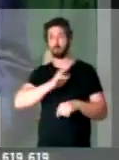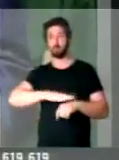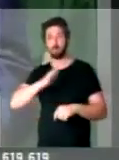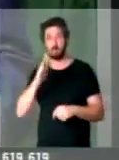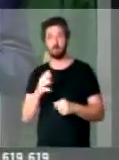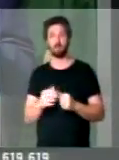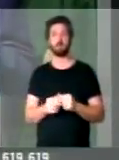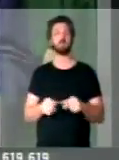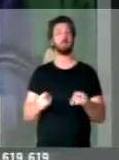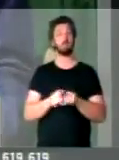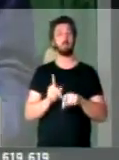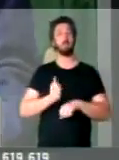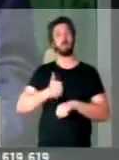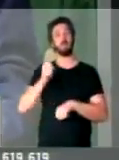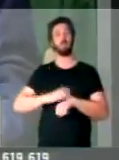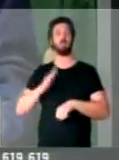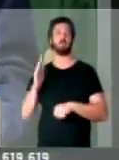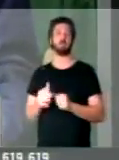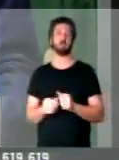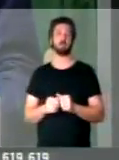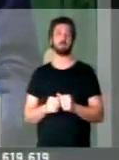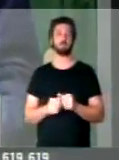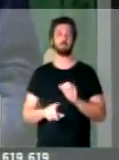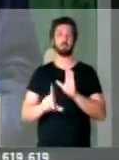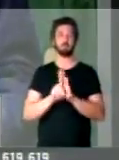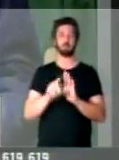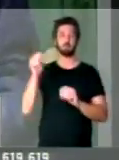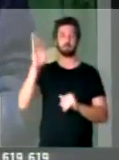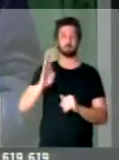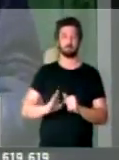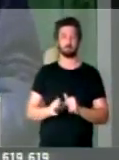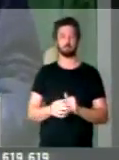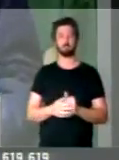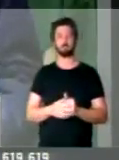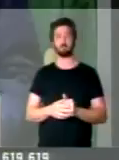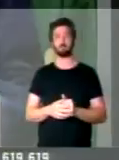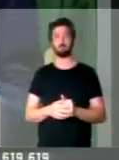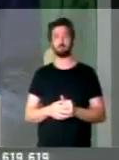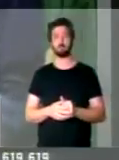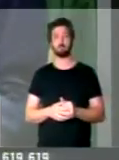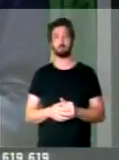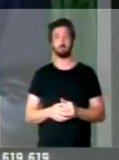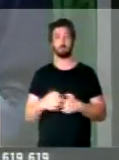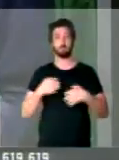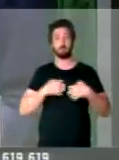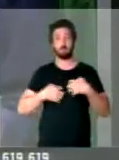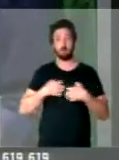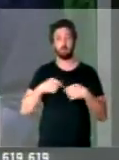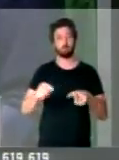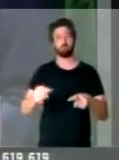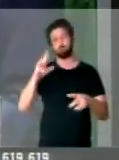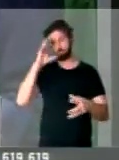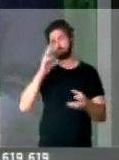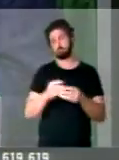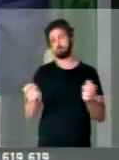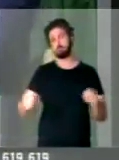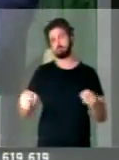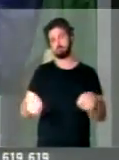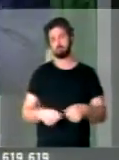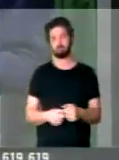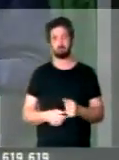e para melhorar a legislação brasileira. Essa angústia é compreensiva.